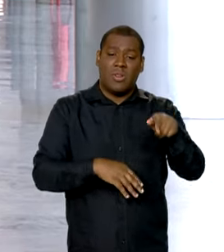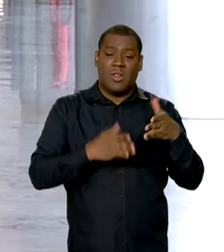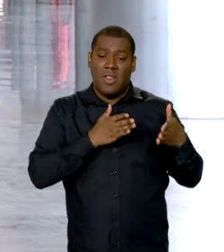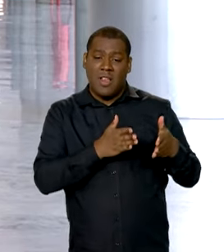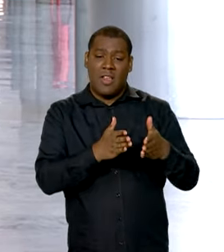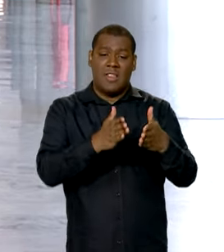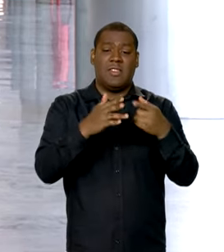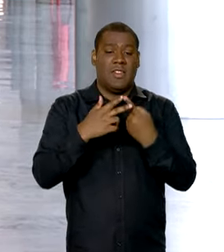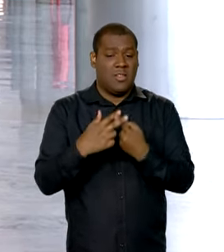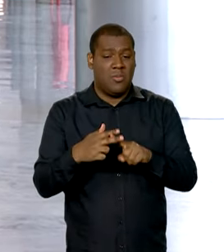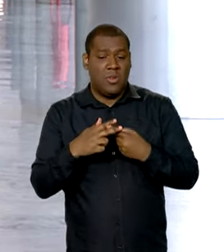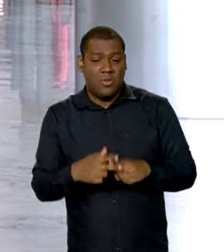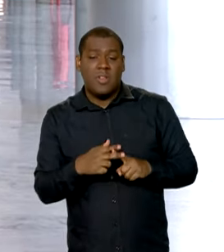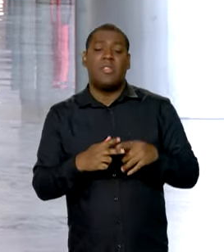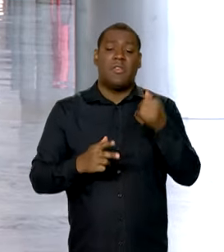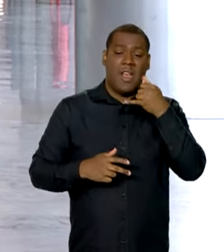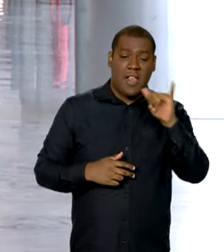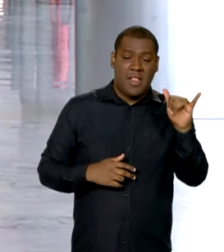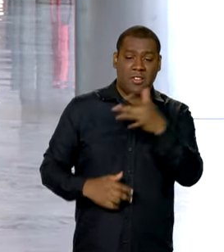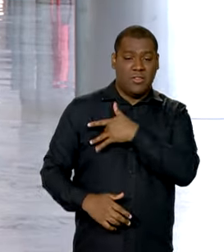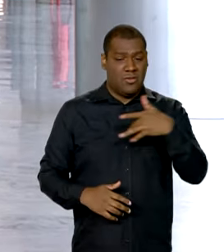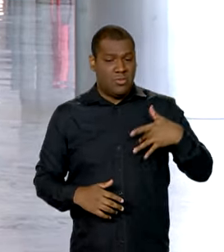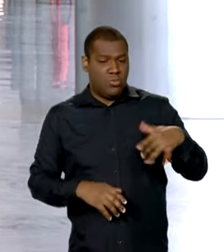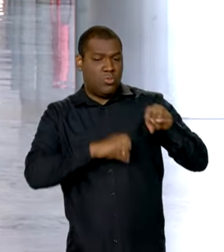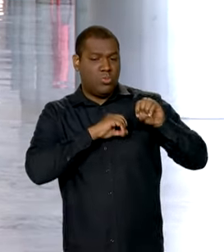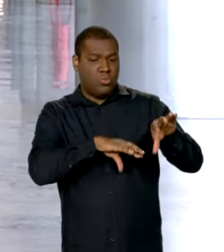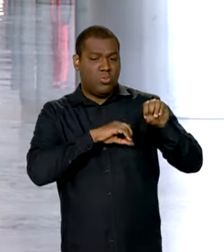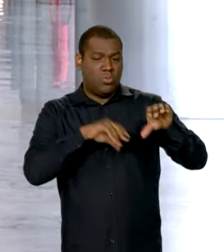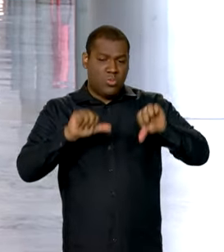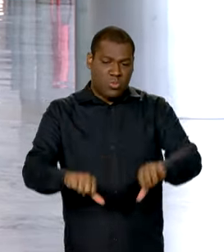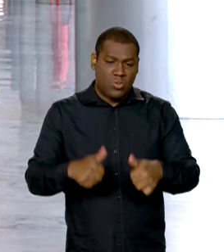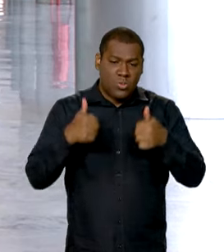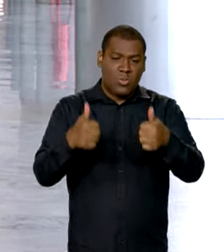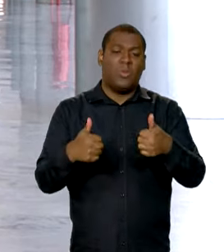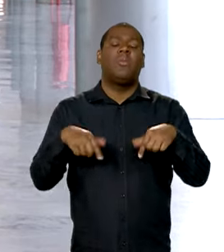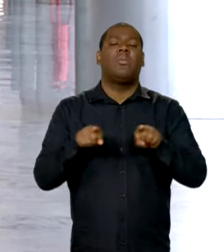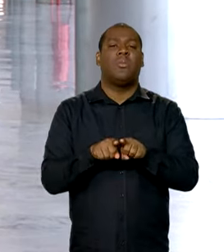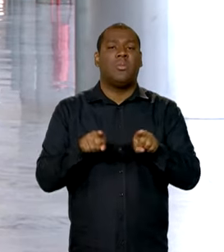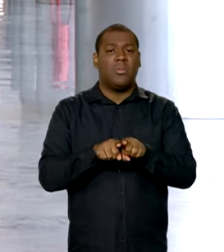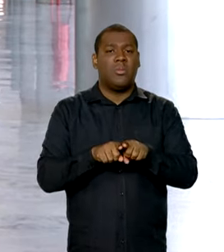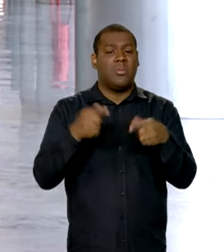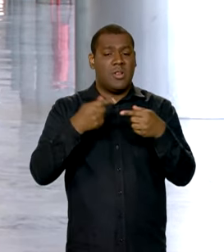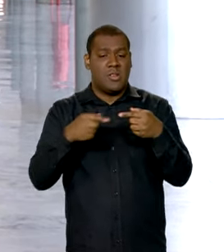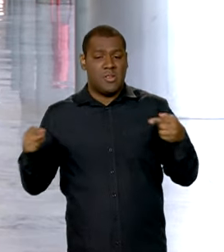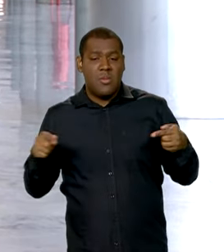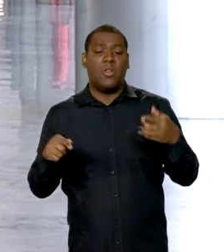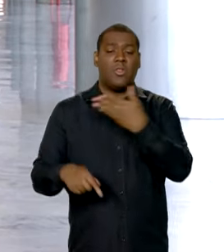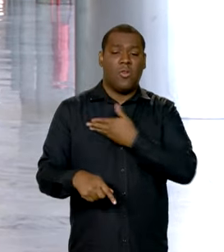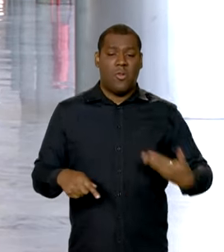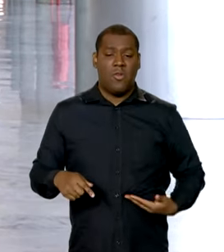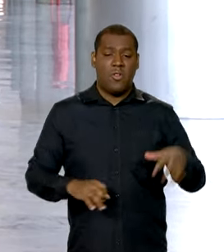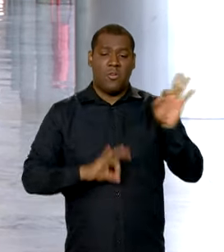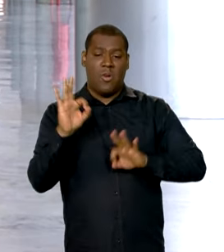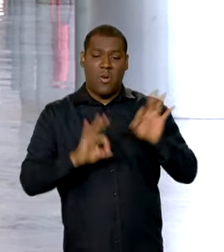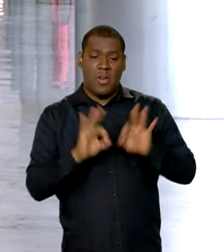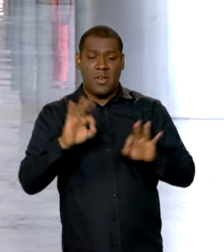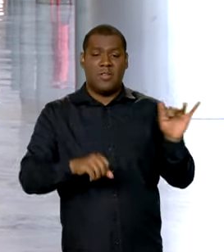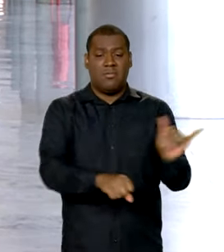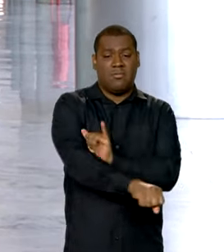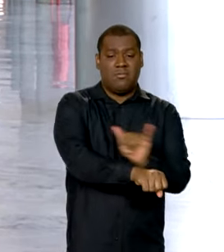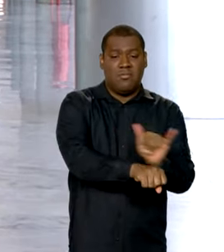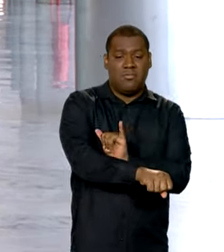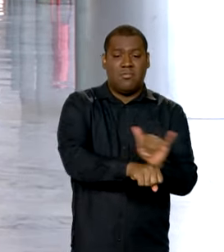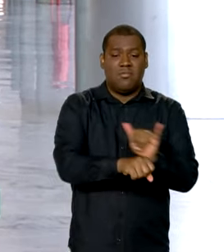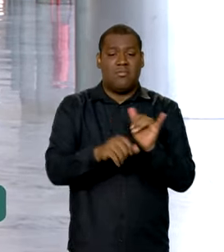estradas, energia, saúde e educação. O governo também prepara para esta semana o anúncio de medidas financeiras